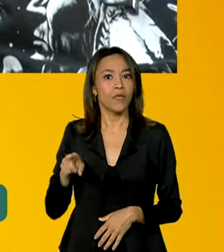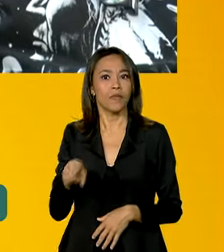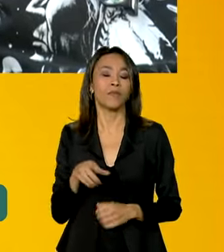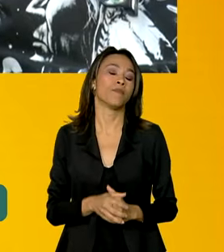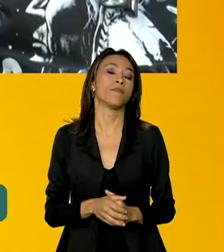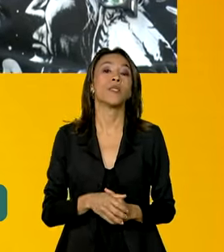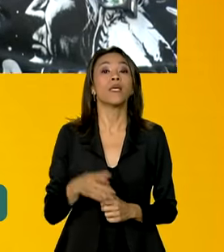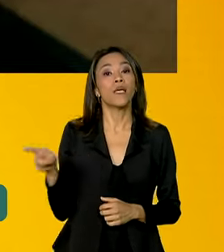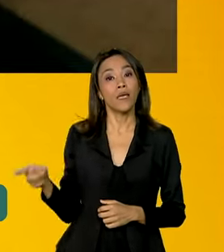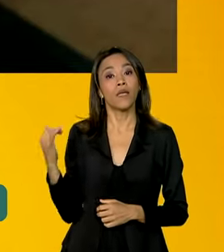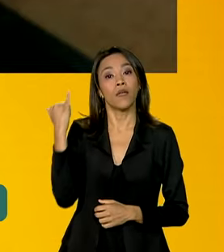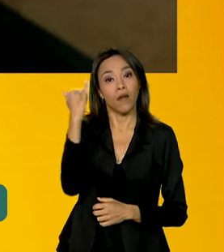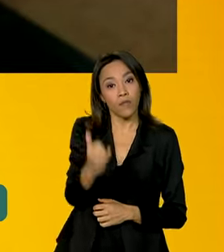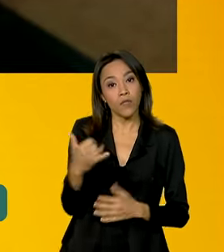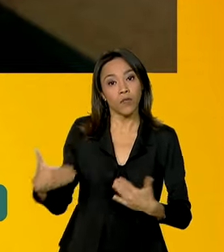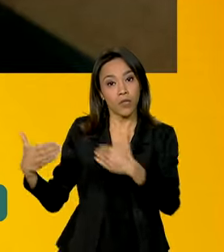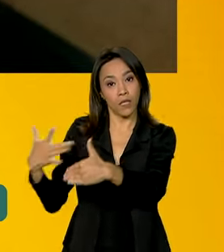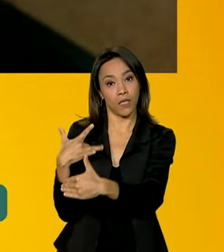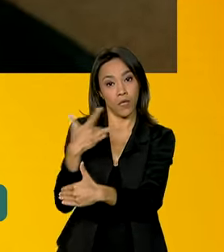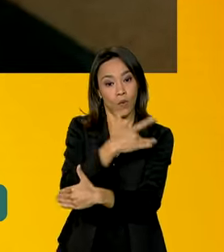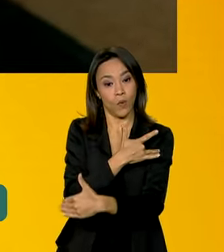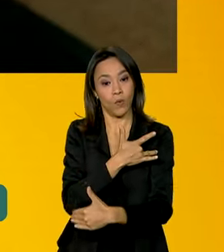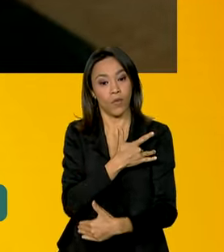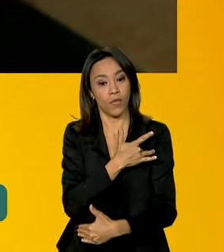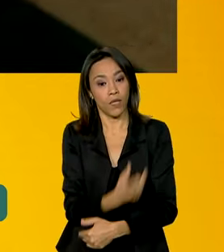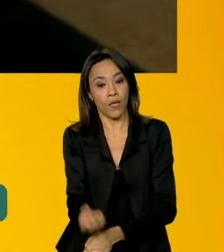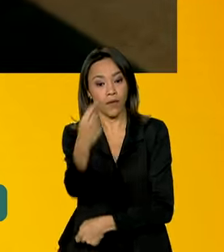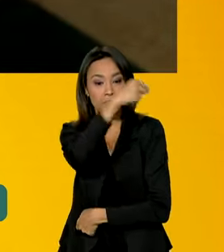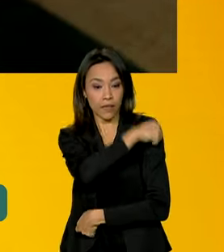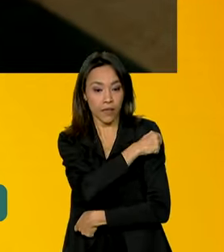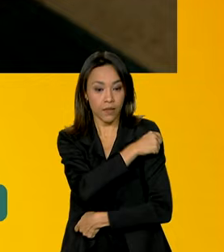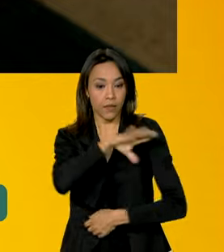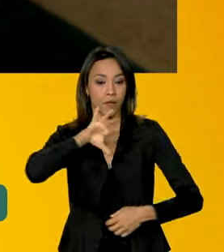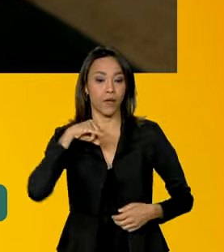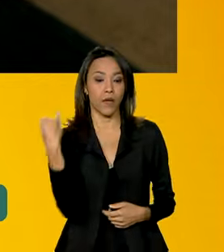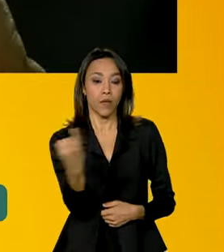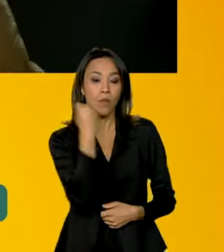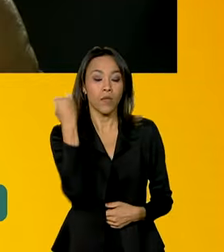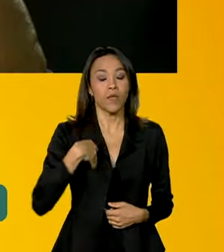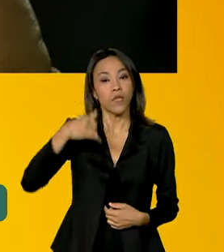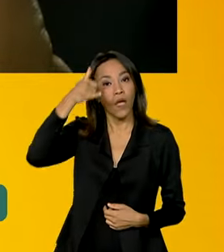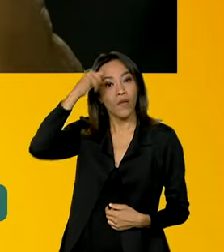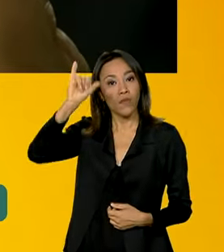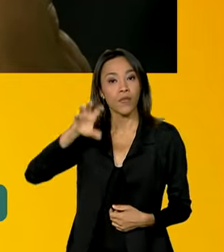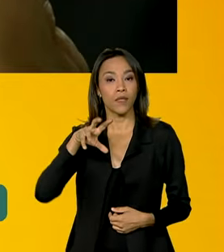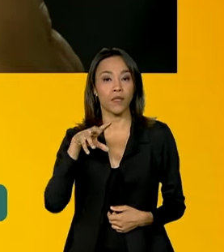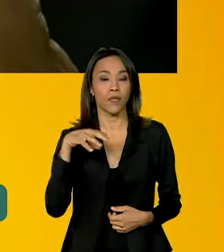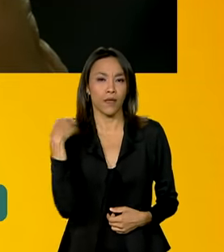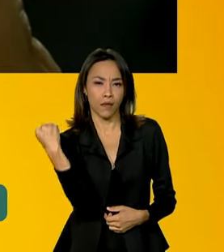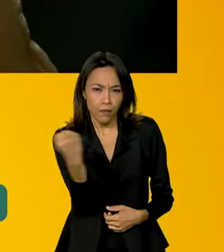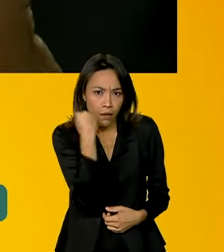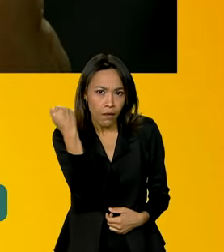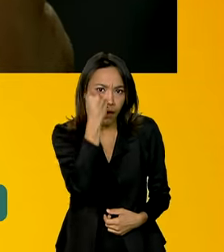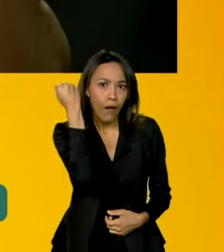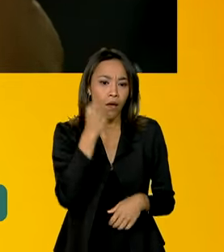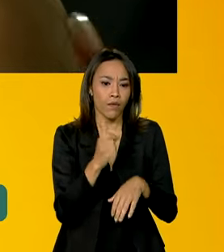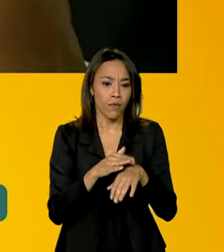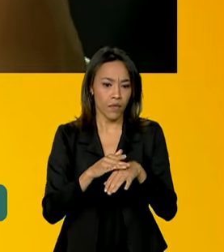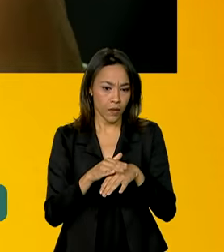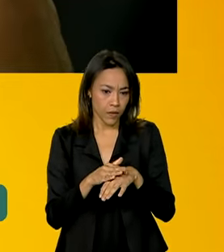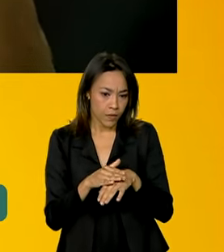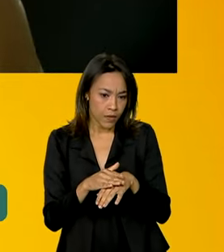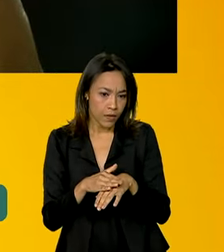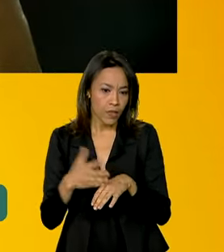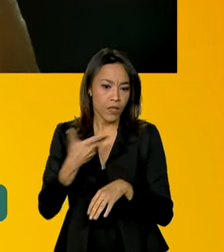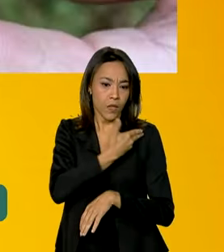que a vacinação é importante, que ela evita a forma mais grave da doença e também que o governo está